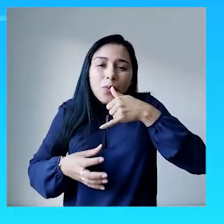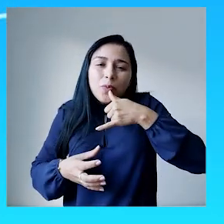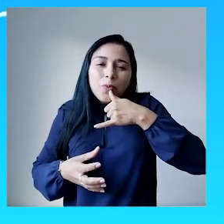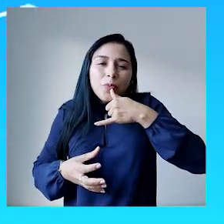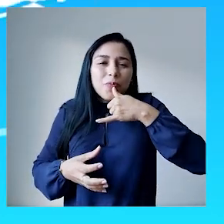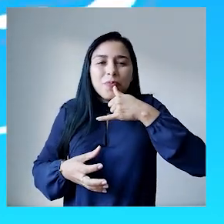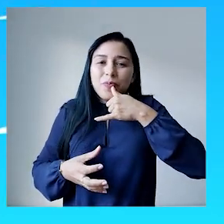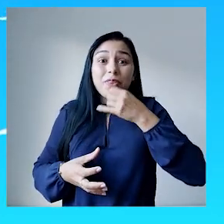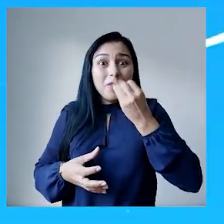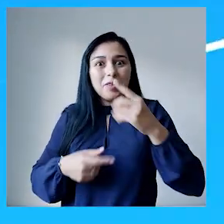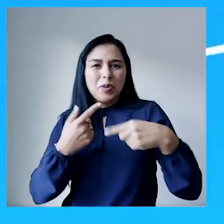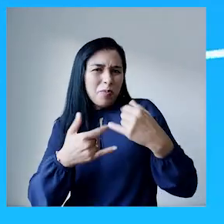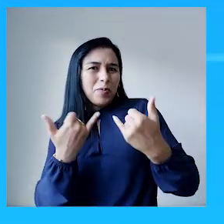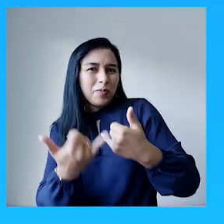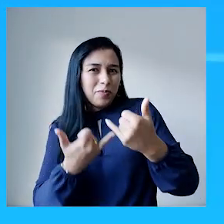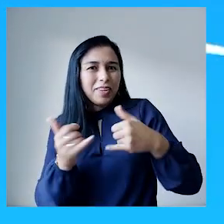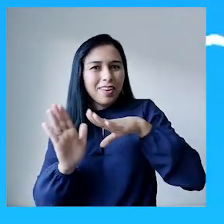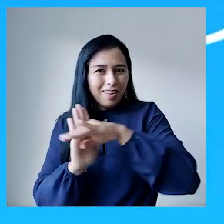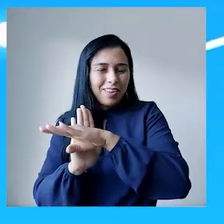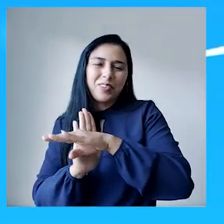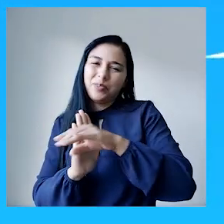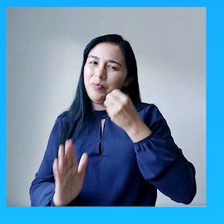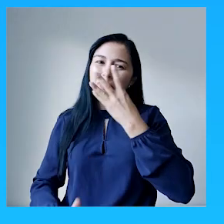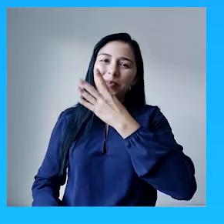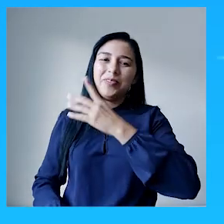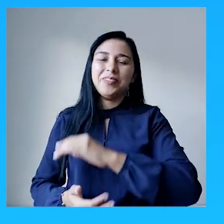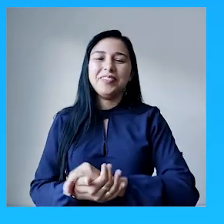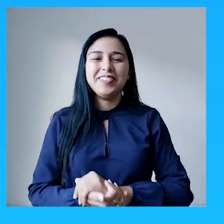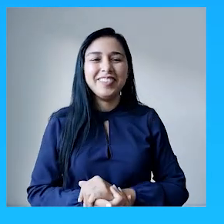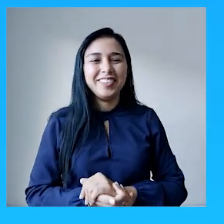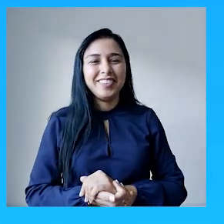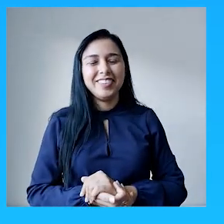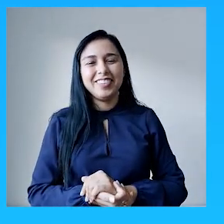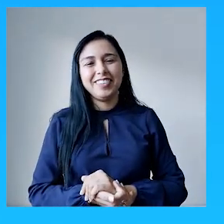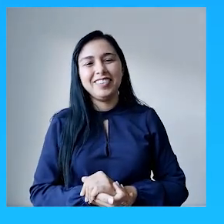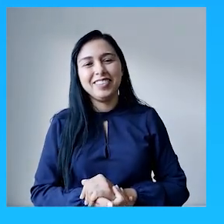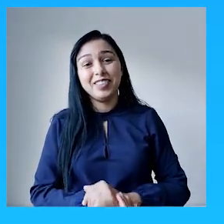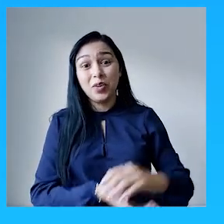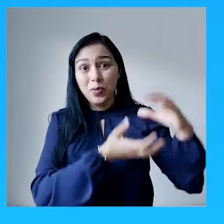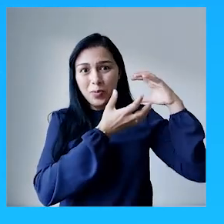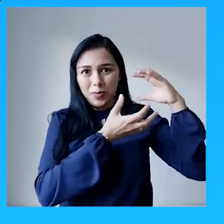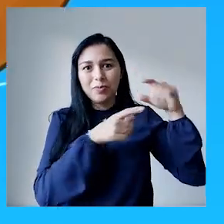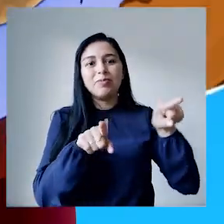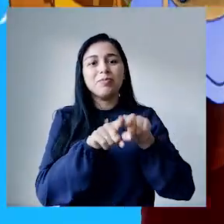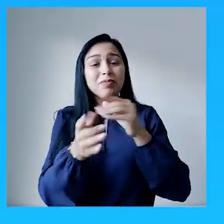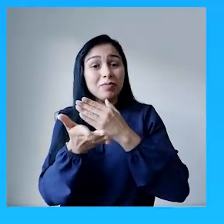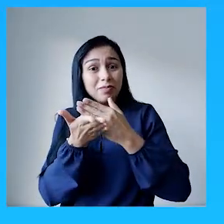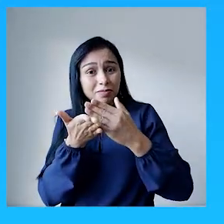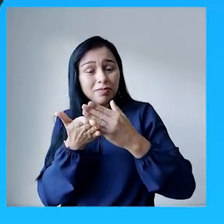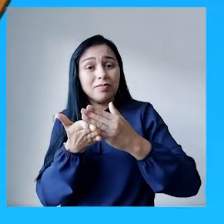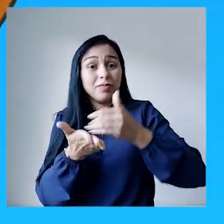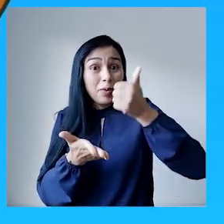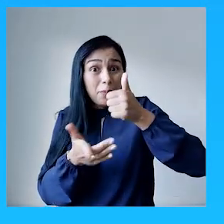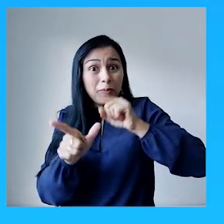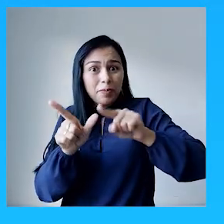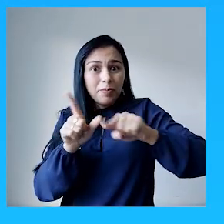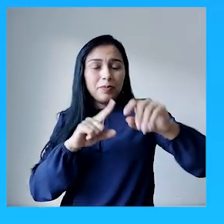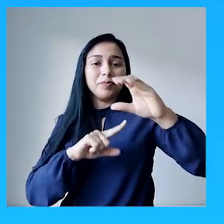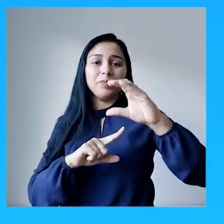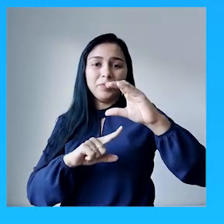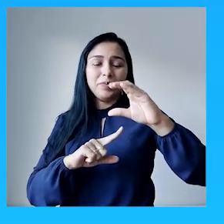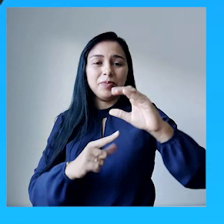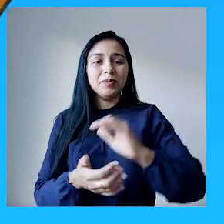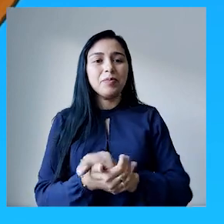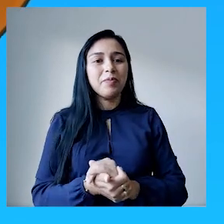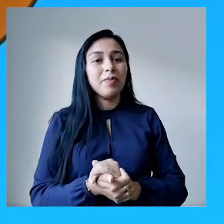brincar muito ali na beira rio? Delícia. Coco também começa com a letra C. Dentro da canoa nós temos